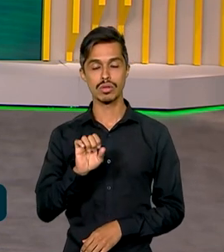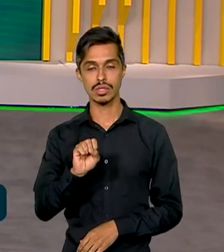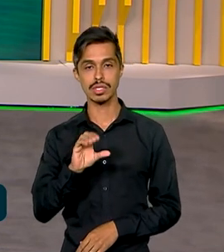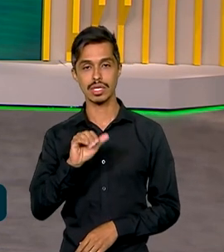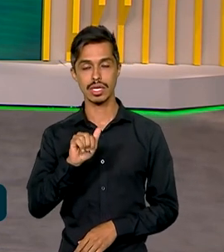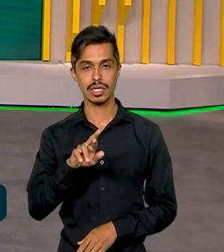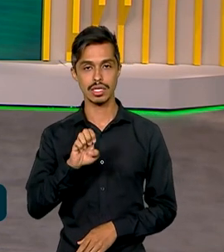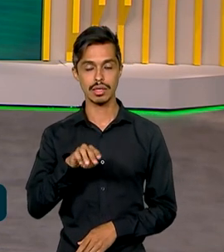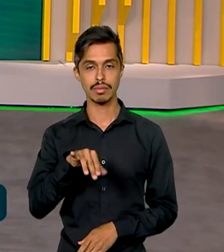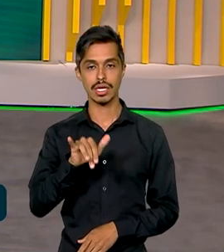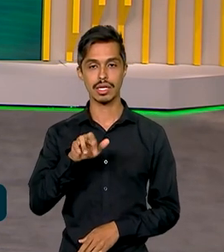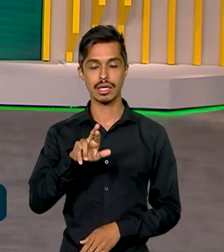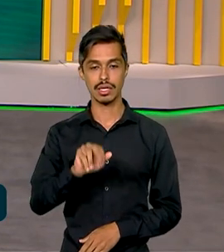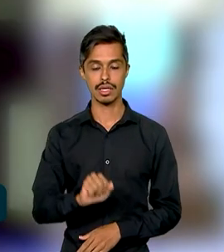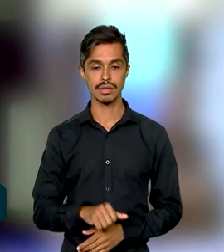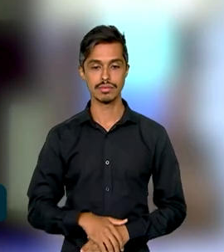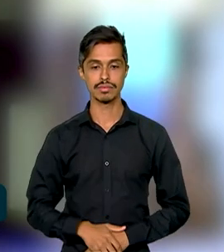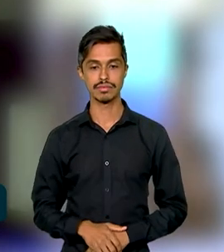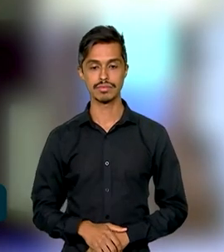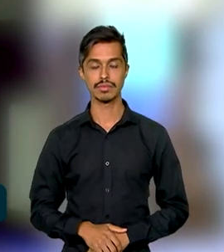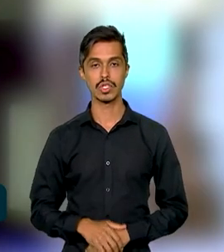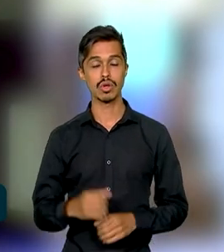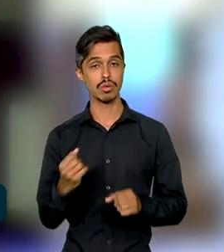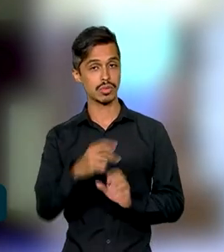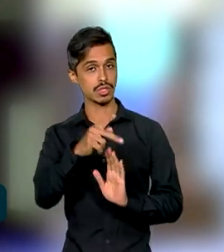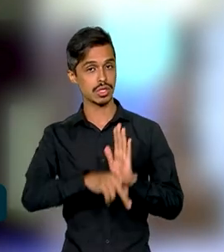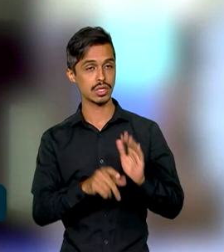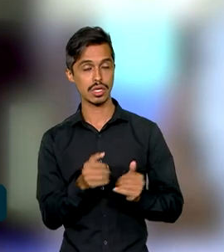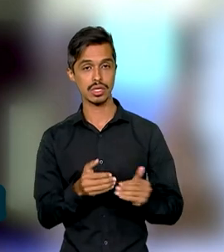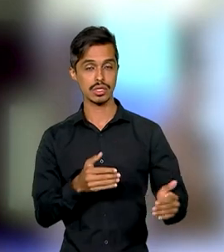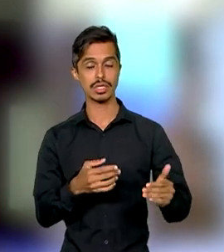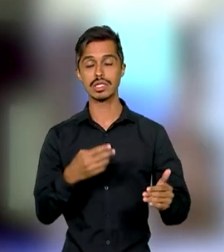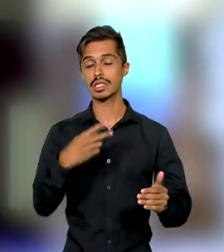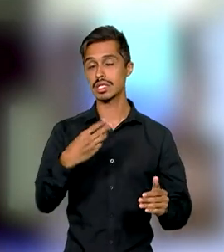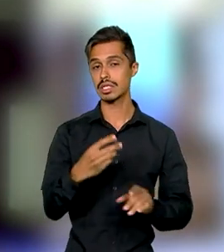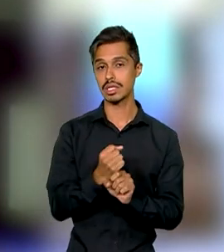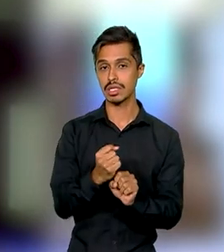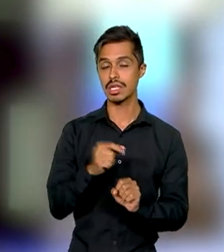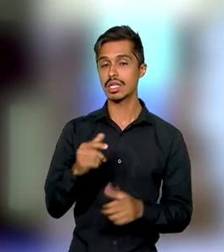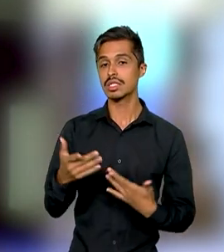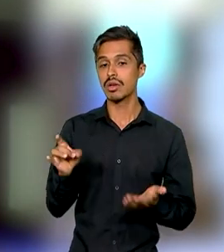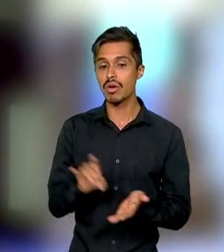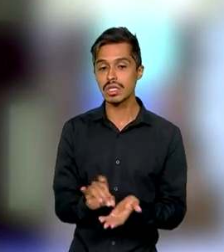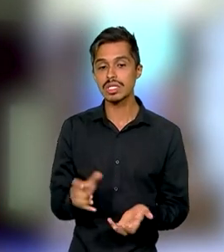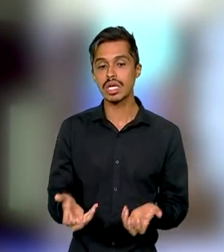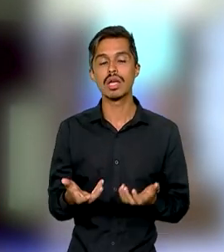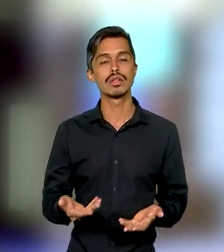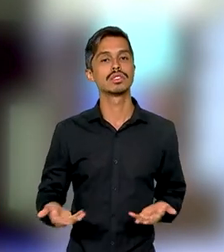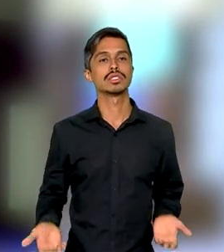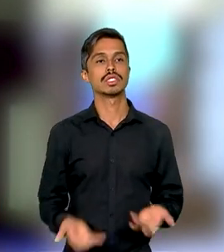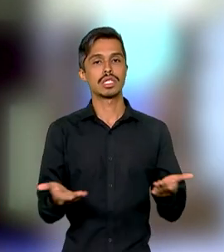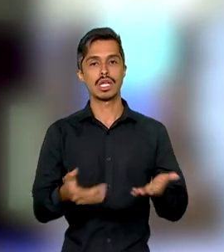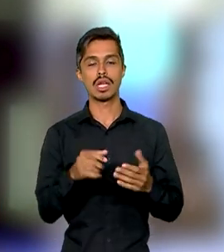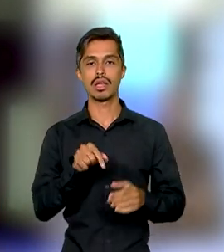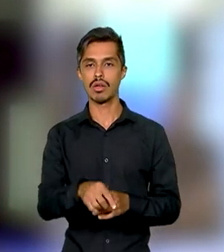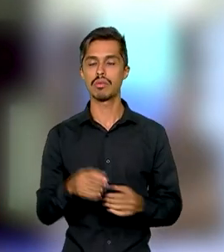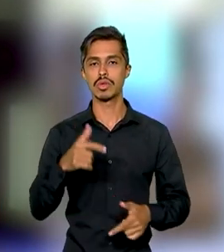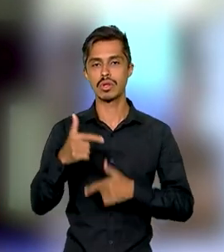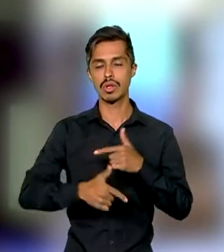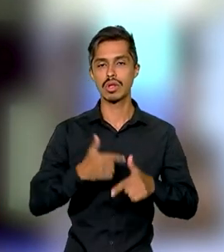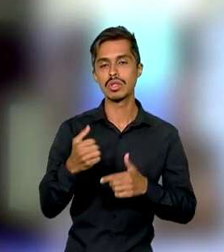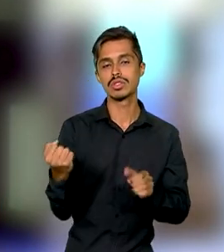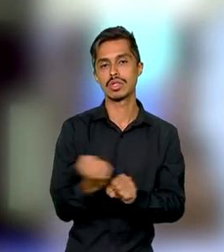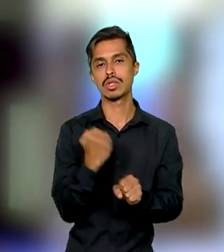de três anos. Pela garantia da entrega dessa obra tão importante, que é uma obra de integração